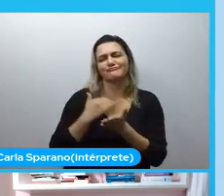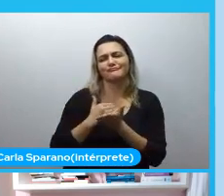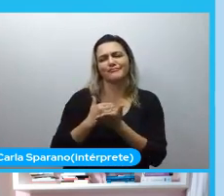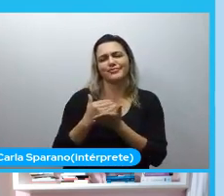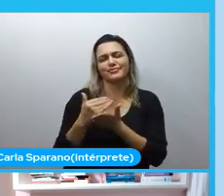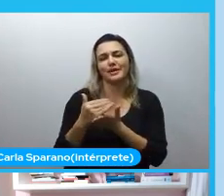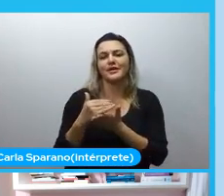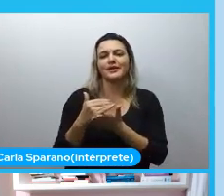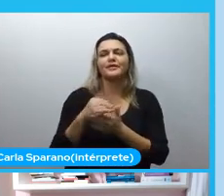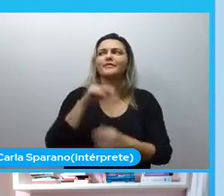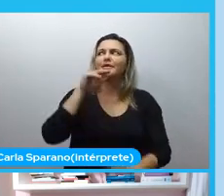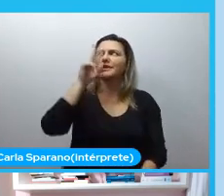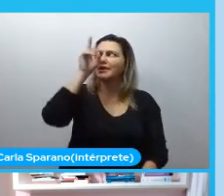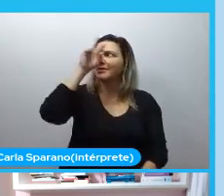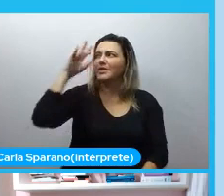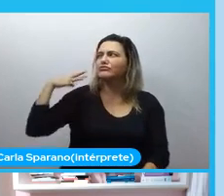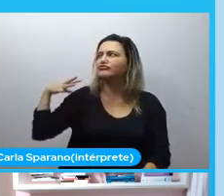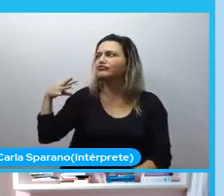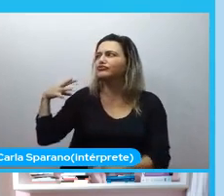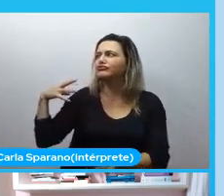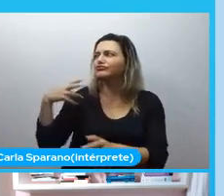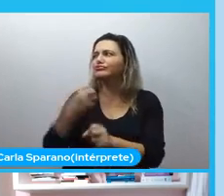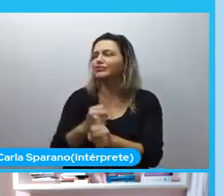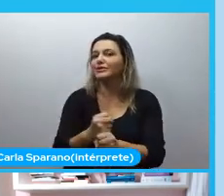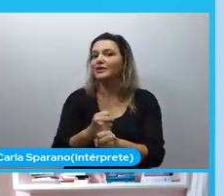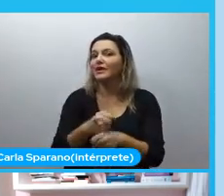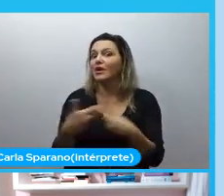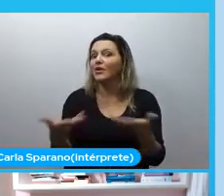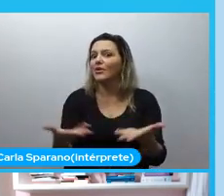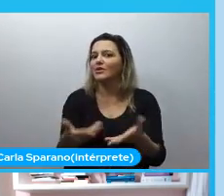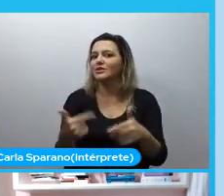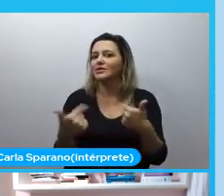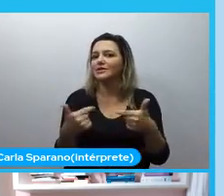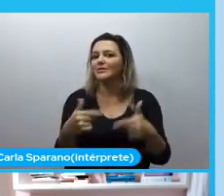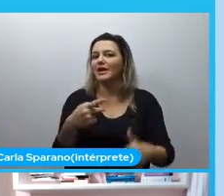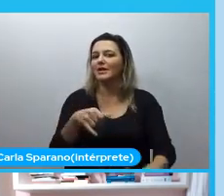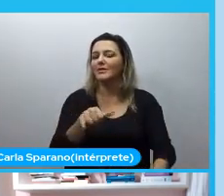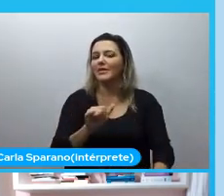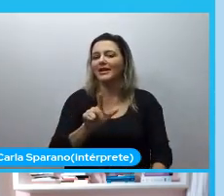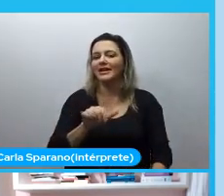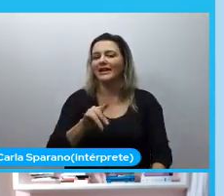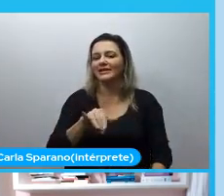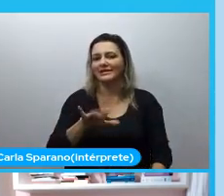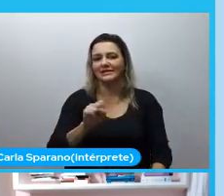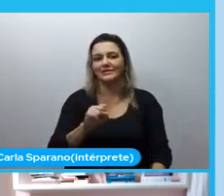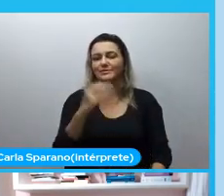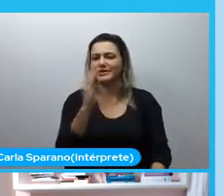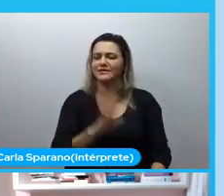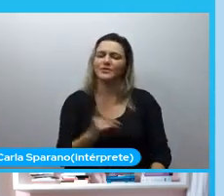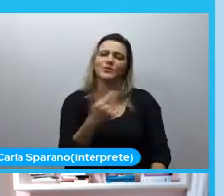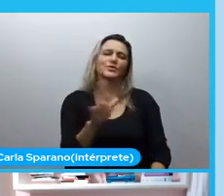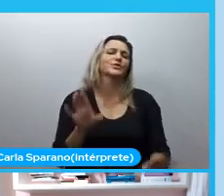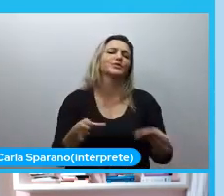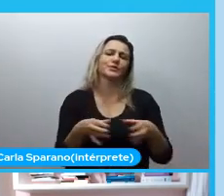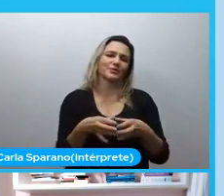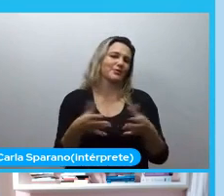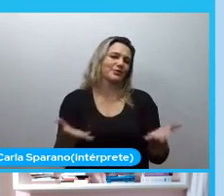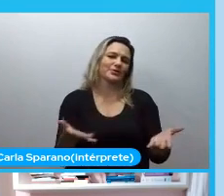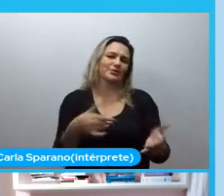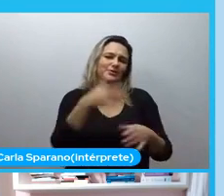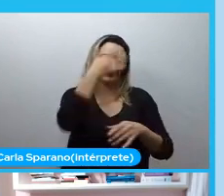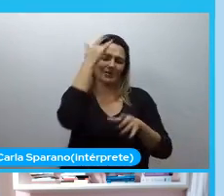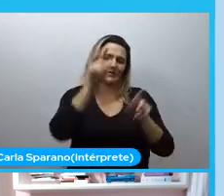review geral, porque as pessoas que estão trabalhando hoje no Pileis Brasil já é um outro grupo de pessoas. A gente tem...